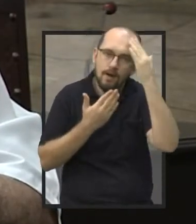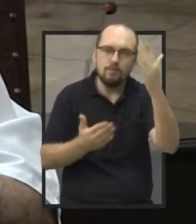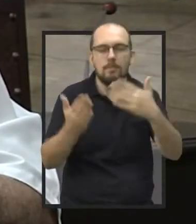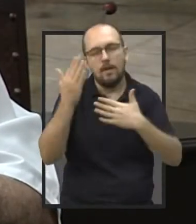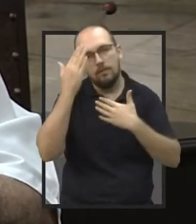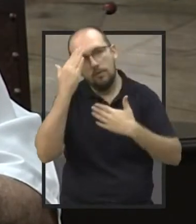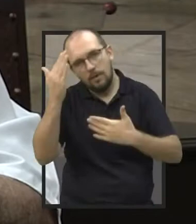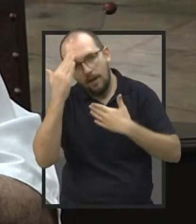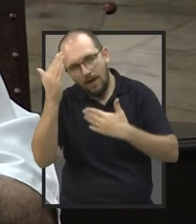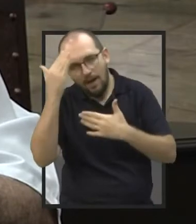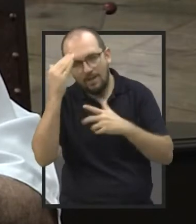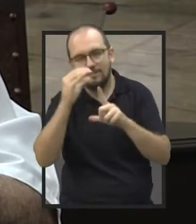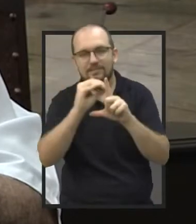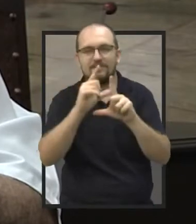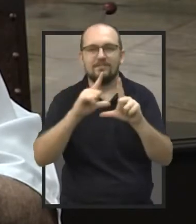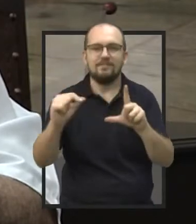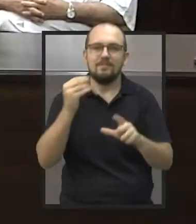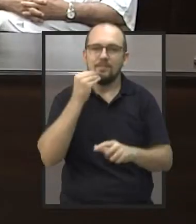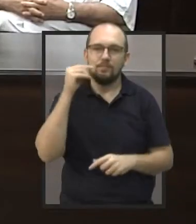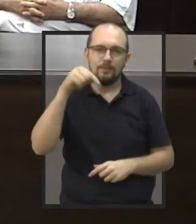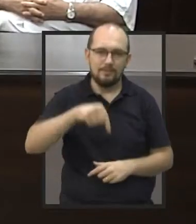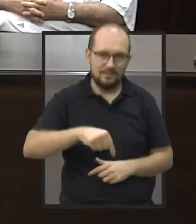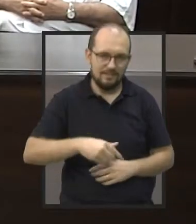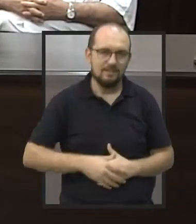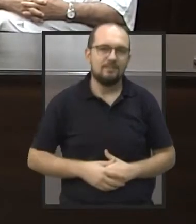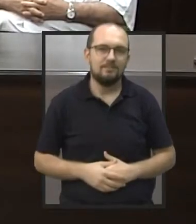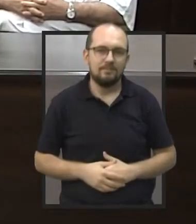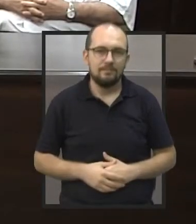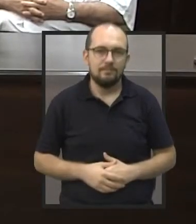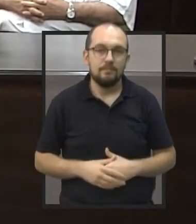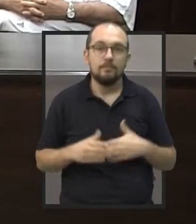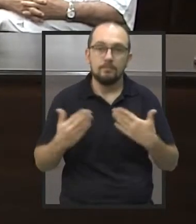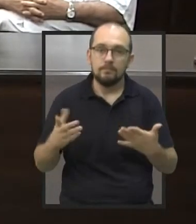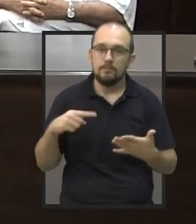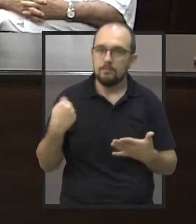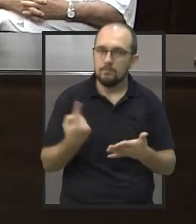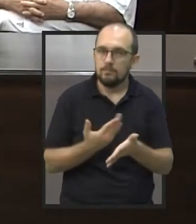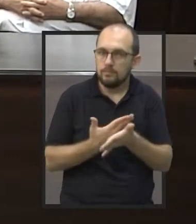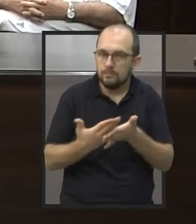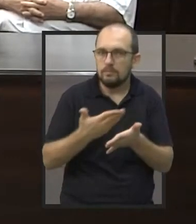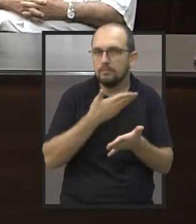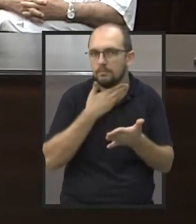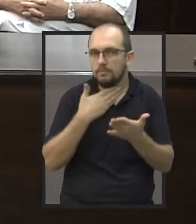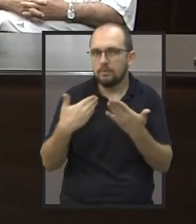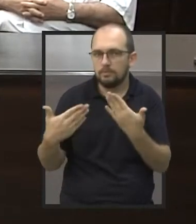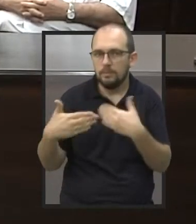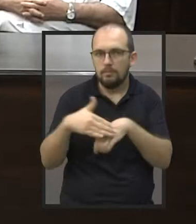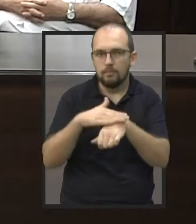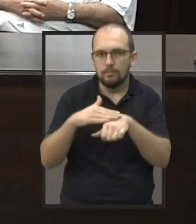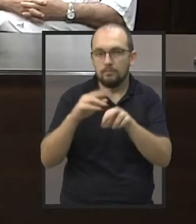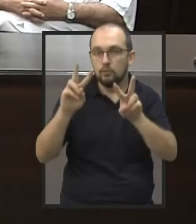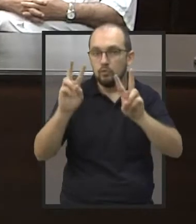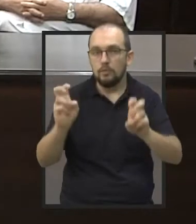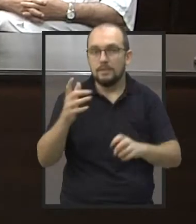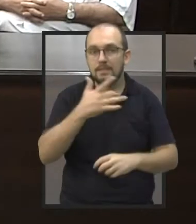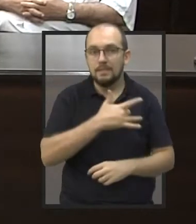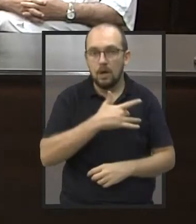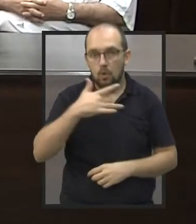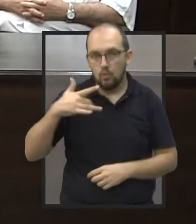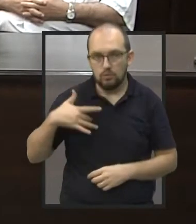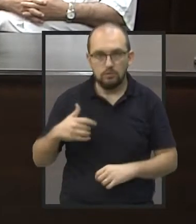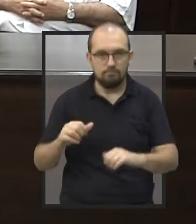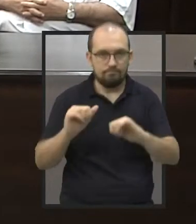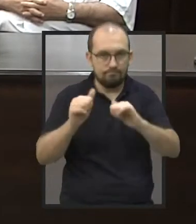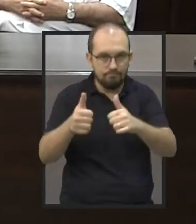agradecendo à TV Câmara por essa oportunidade. Vereador, a gente começa esse nosso bate-papo falando, claro, sobre saúde. O senhor fez um requerimento